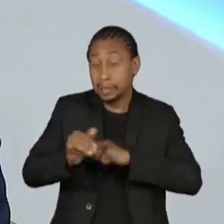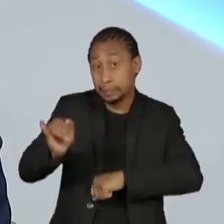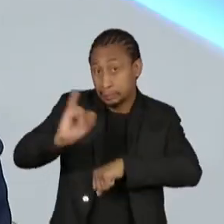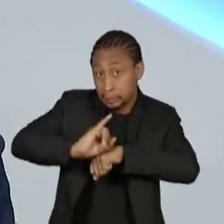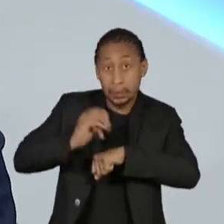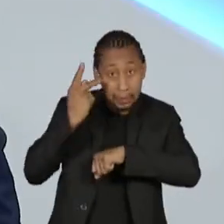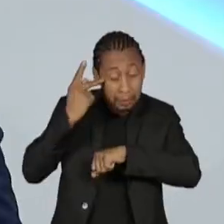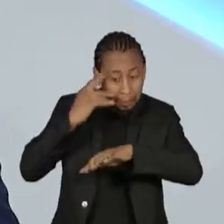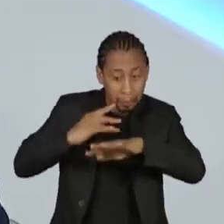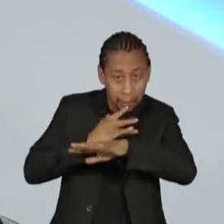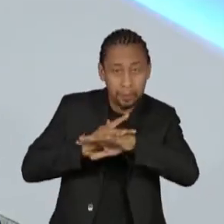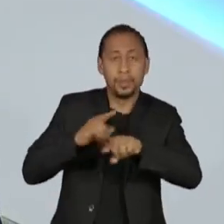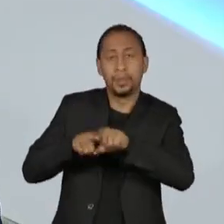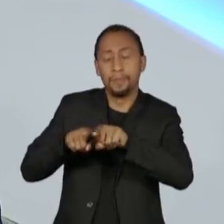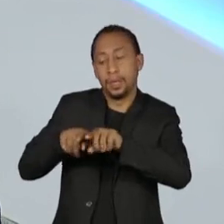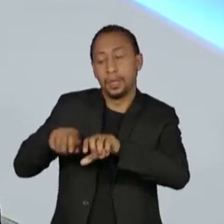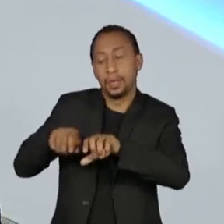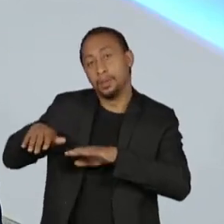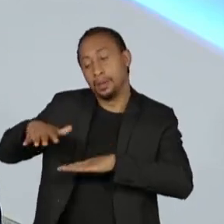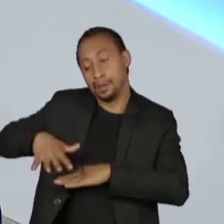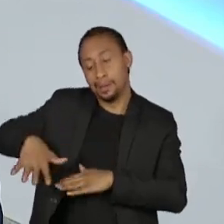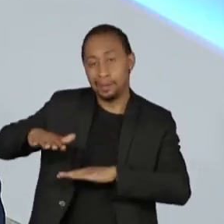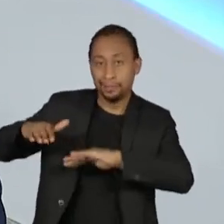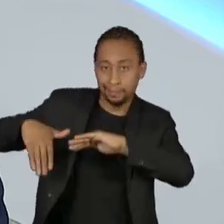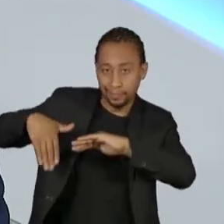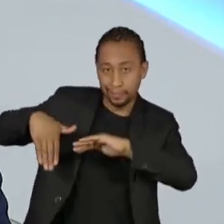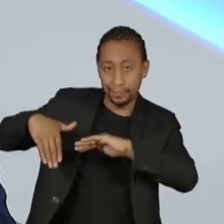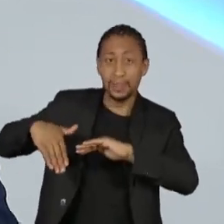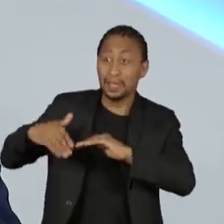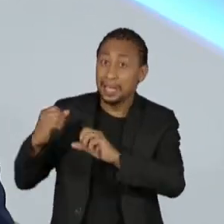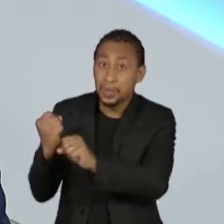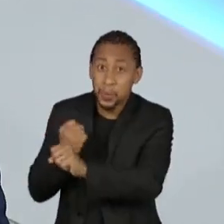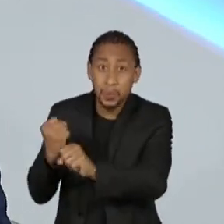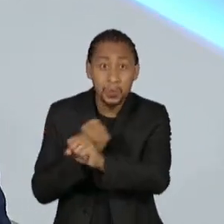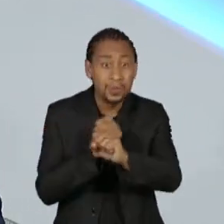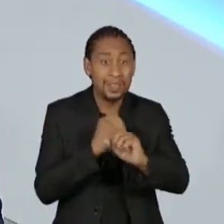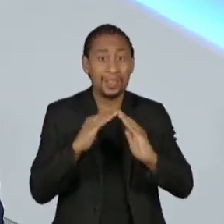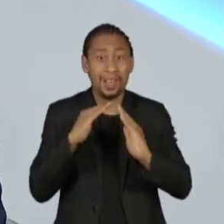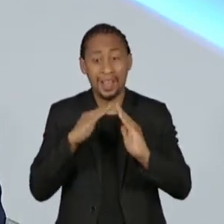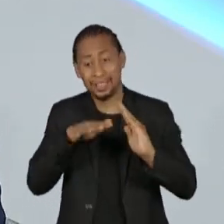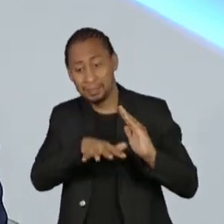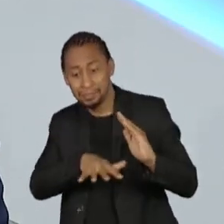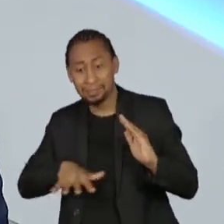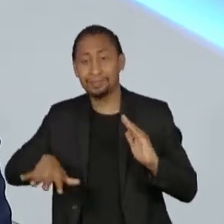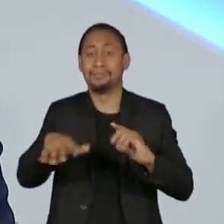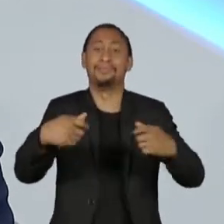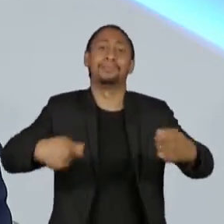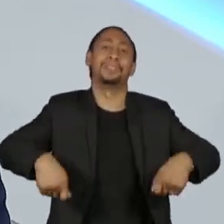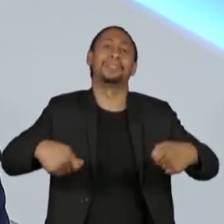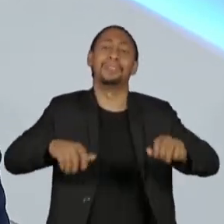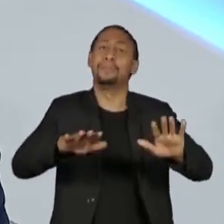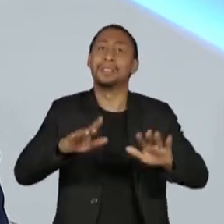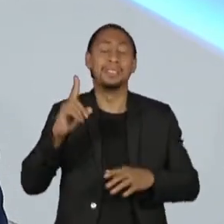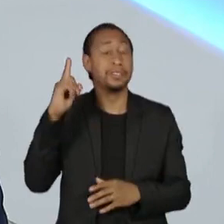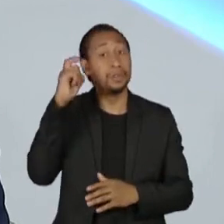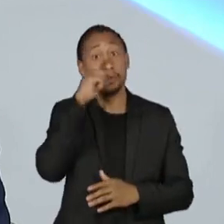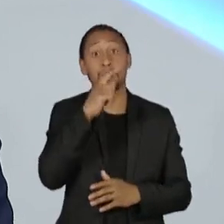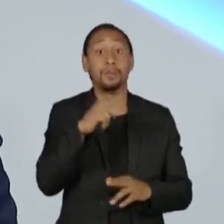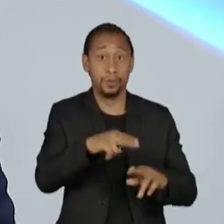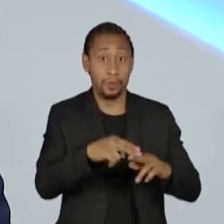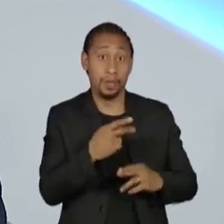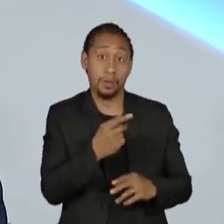Santista. É onde mais se precisa construir casa e é onde menos se consegue, por preço de terreno, por restrições